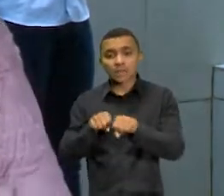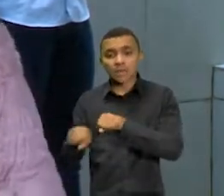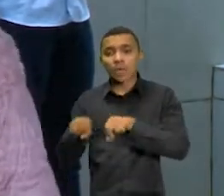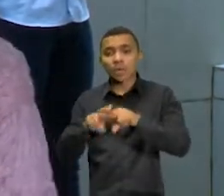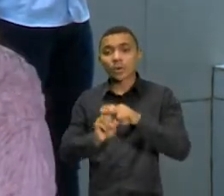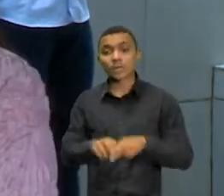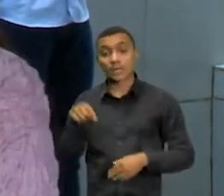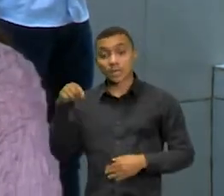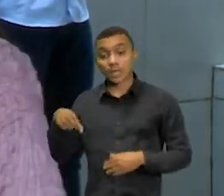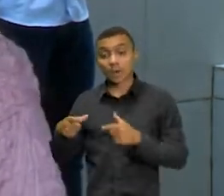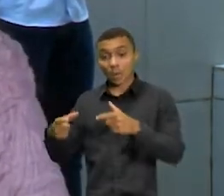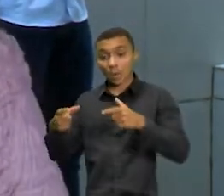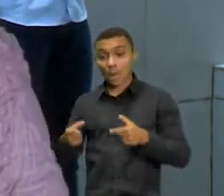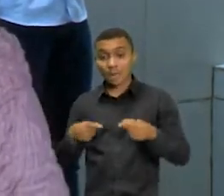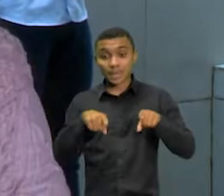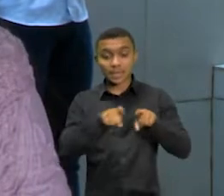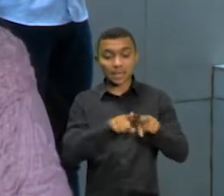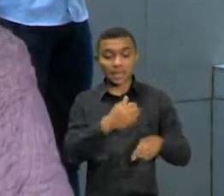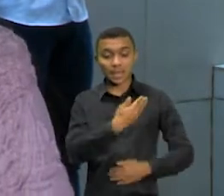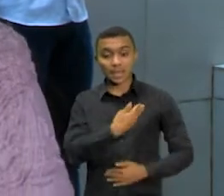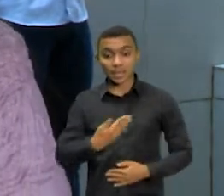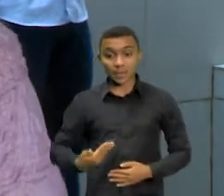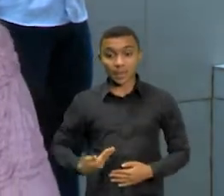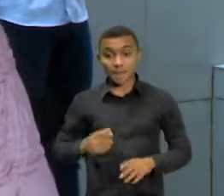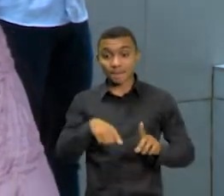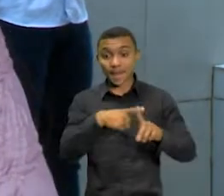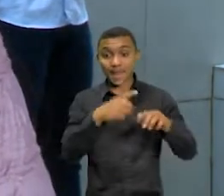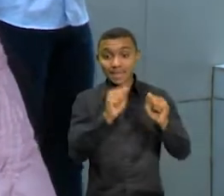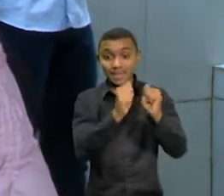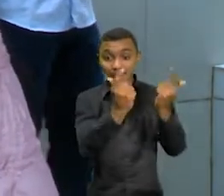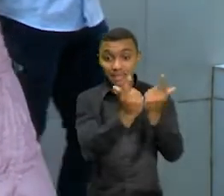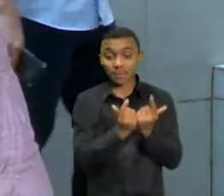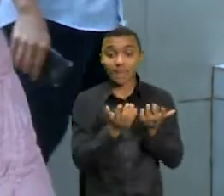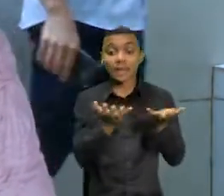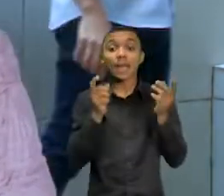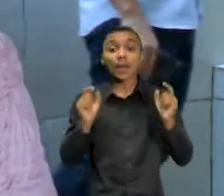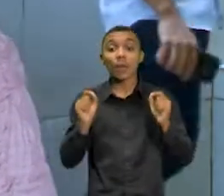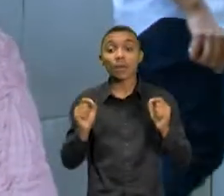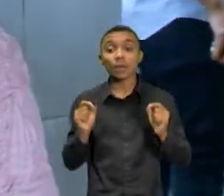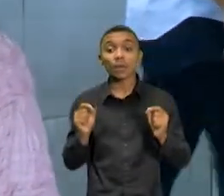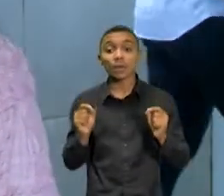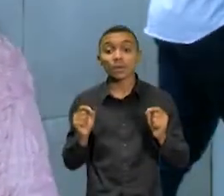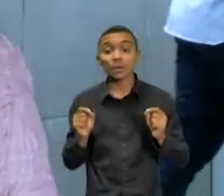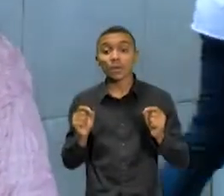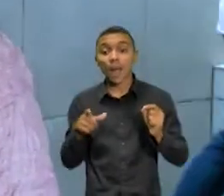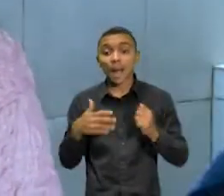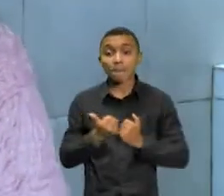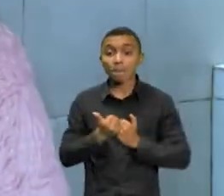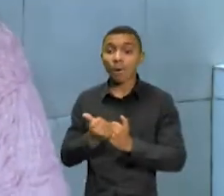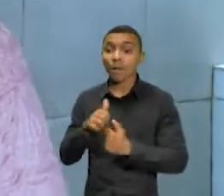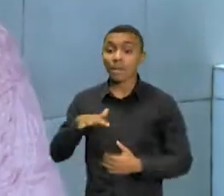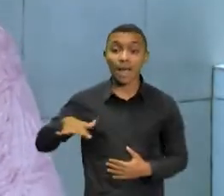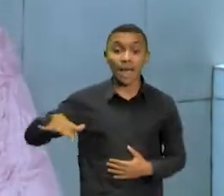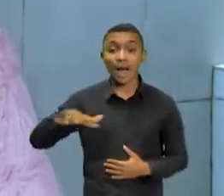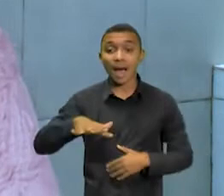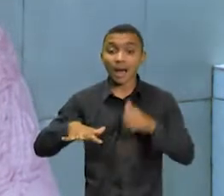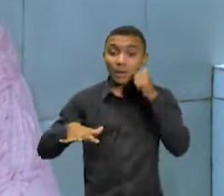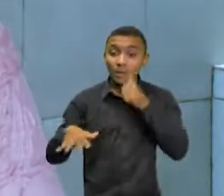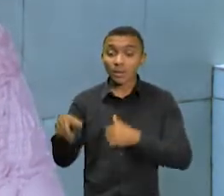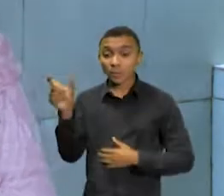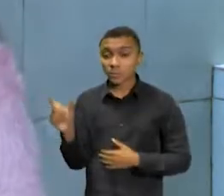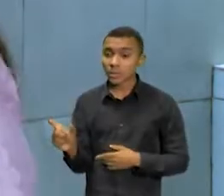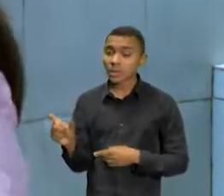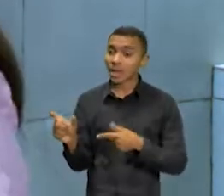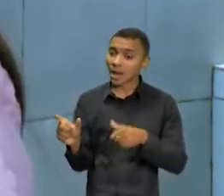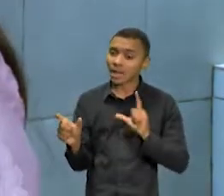junto com a Assembleia e com o Ministério Público, que também acompanham equipamentos, fortalecer a rede de proteção à mulher, aquela vítima diária e constante